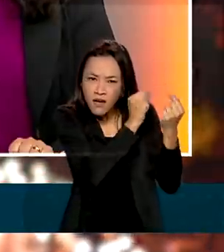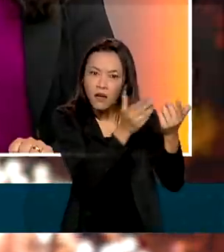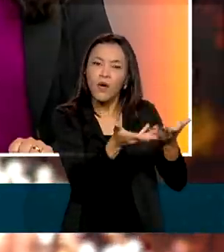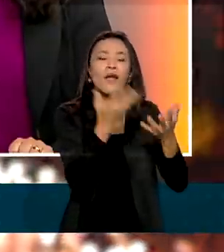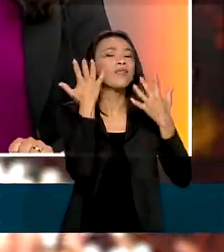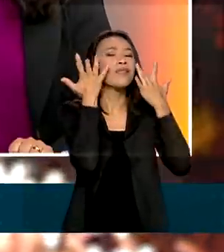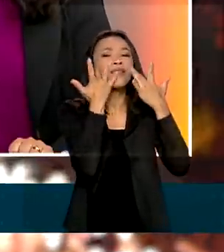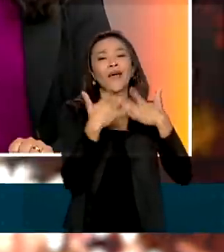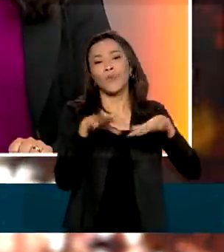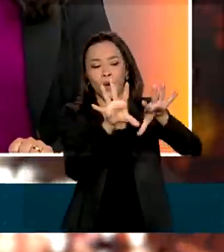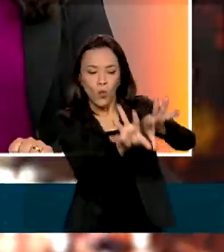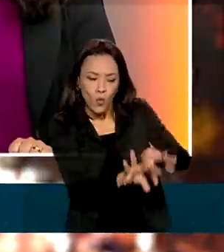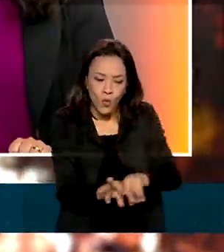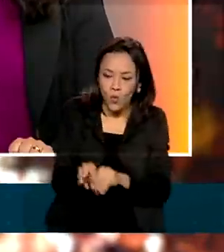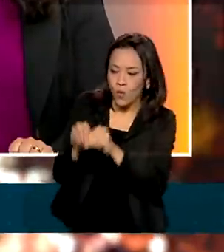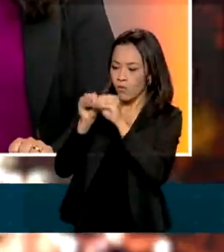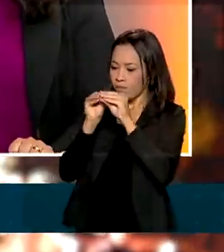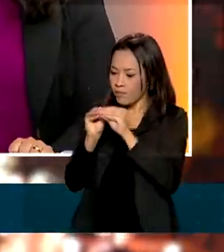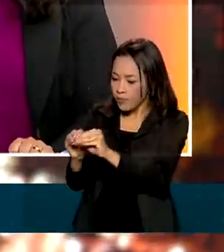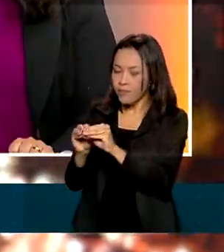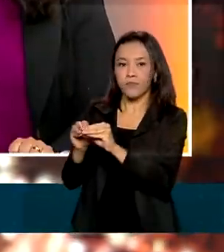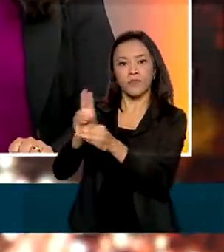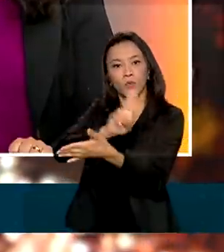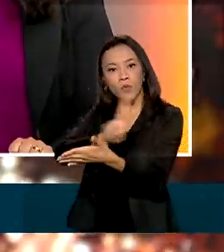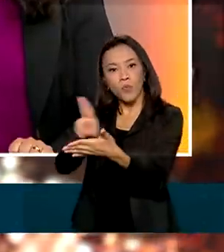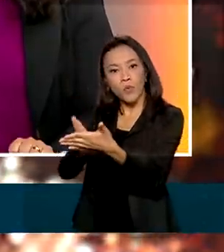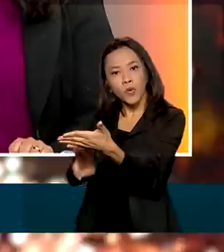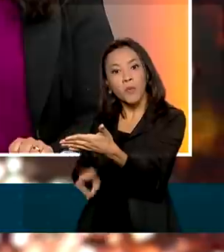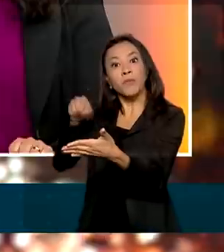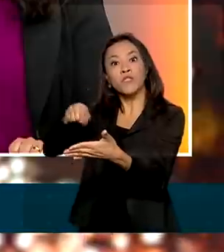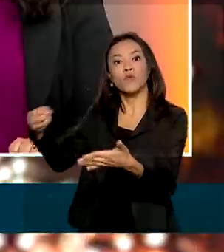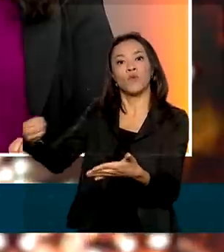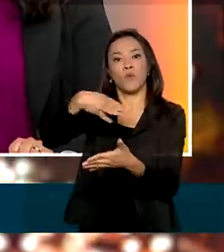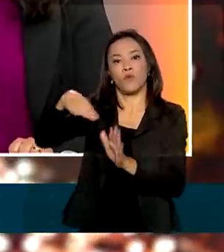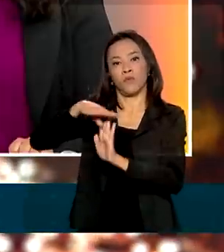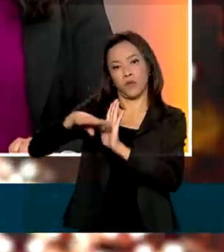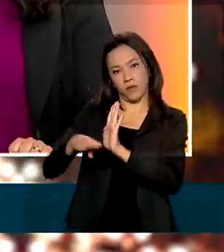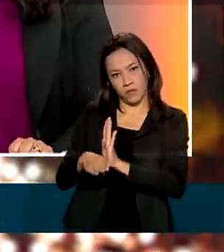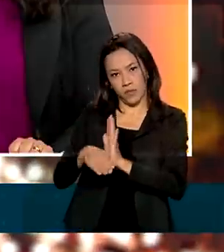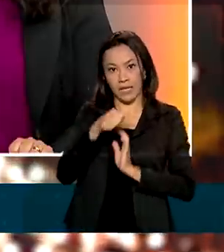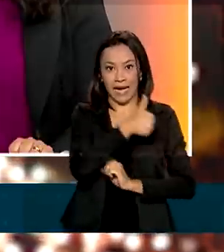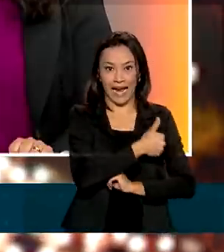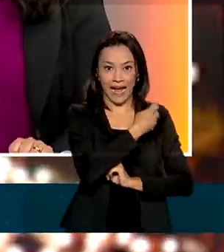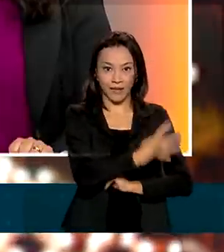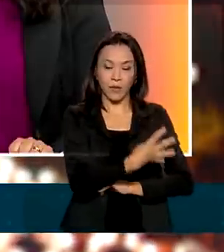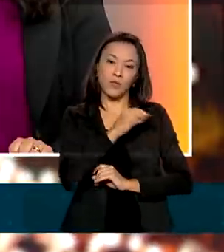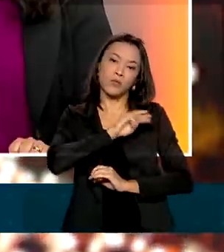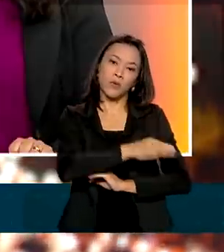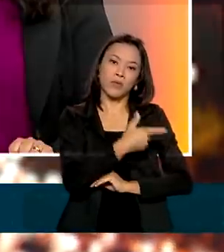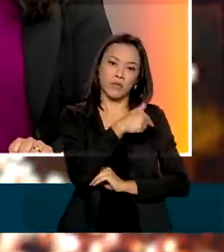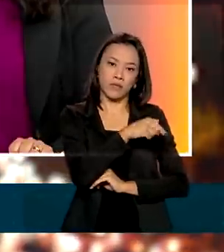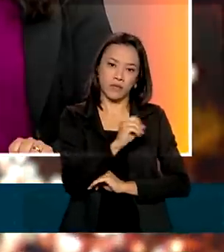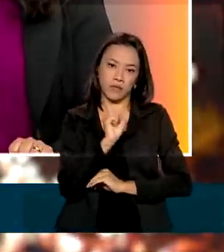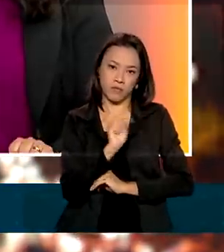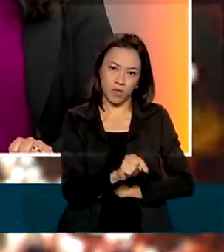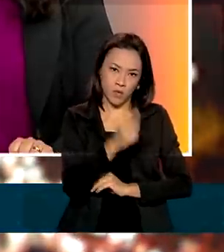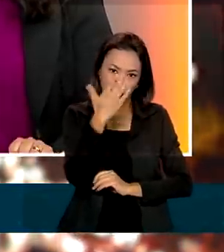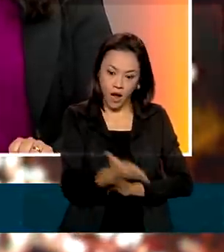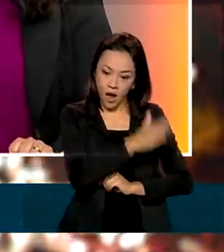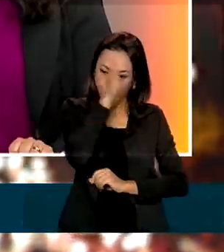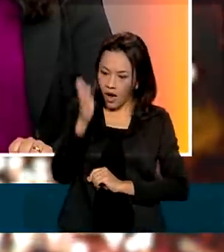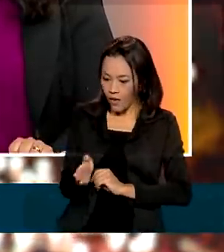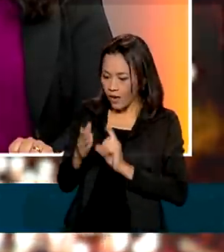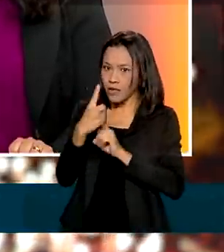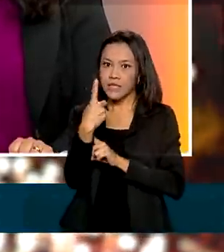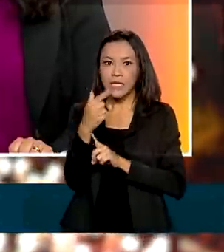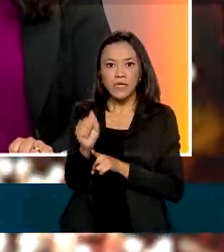naturalmente a ser abraçados pelo novo programa. Além disso, nós vamos passar de 14 milhões e 700 mil beneficiários para cerca de